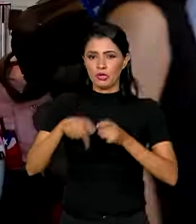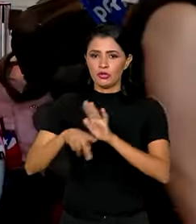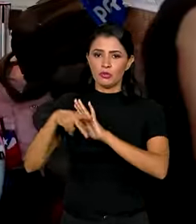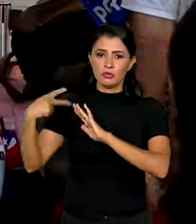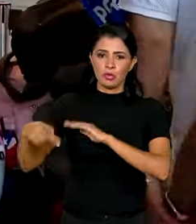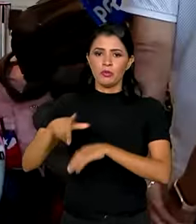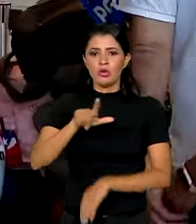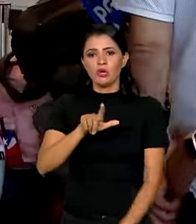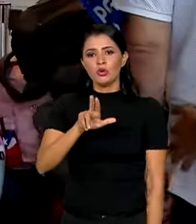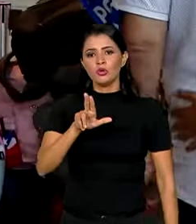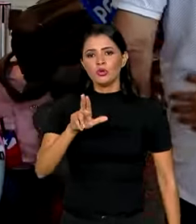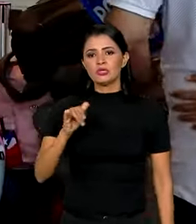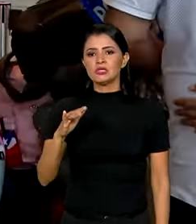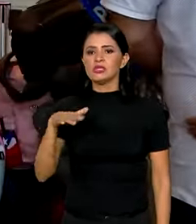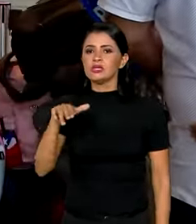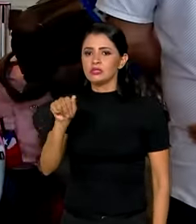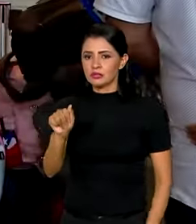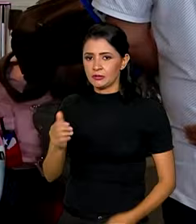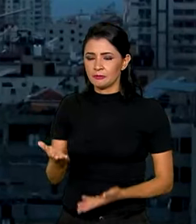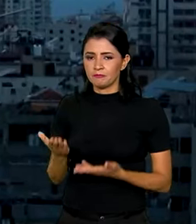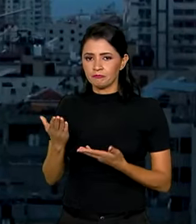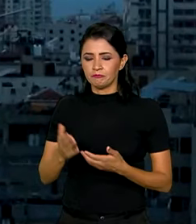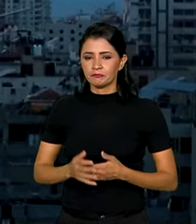Luciana Colares, de Holanda.